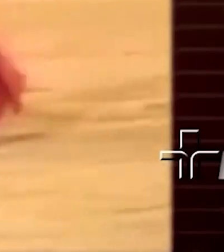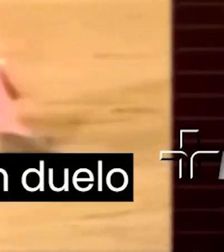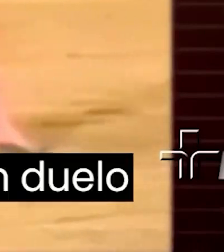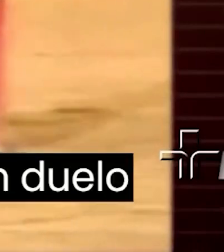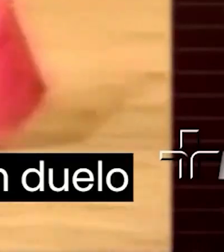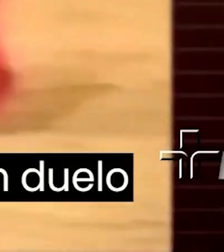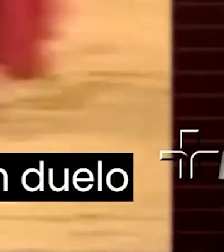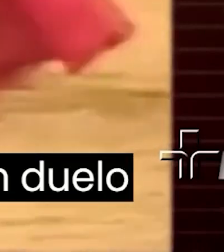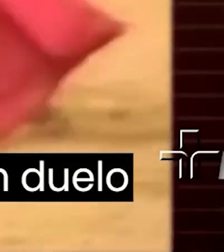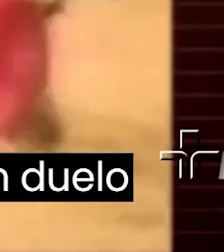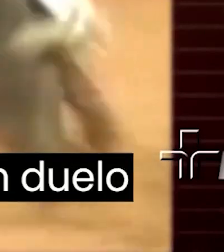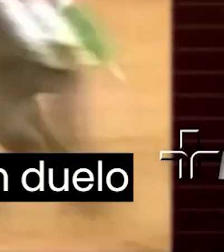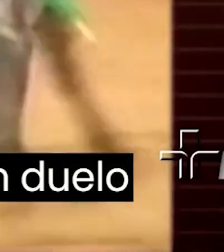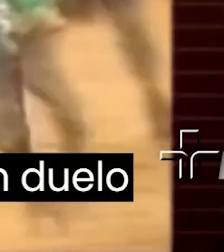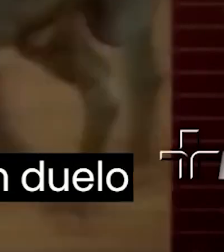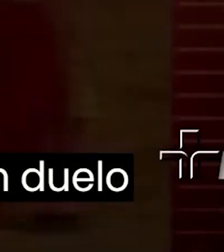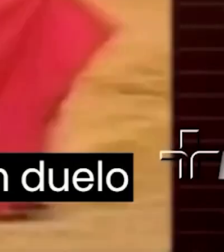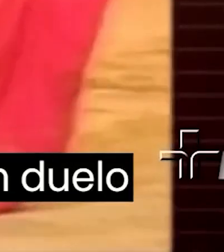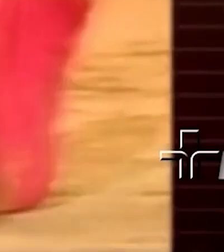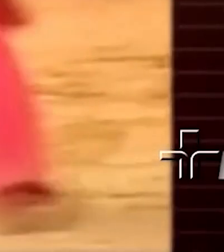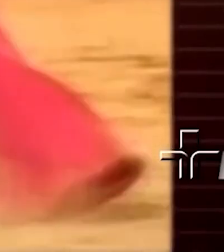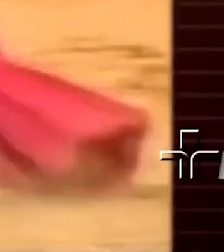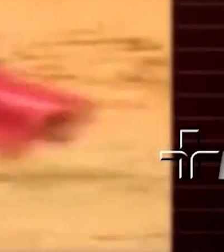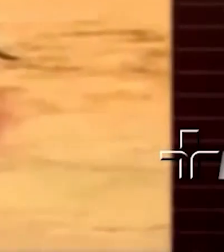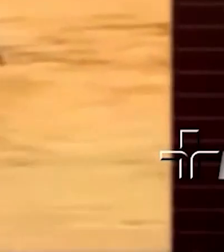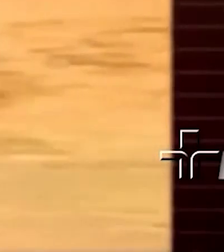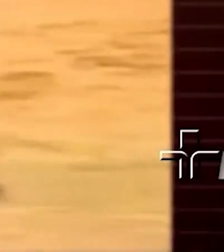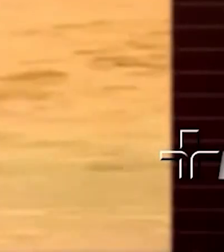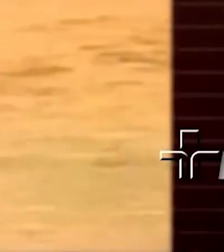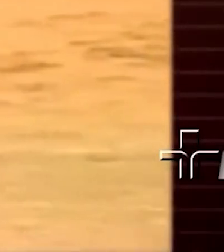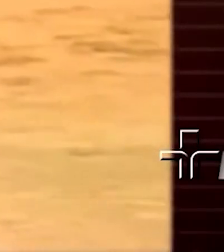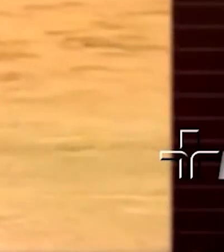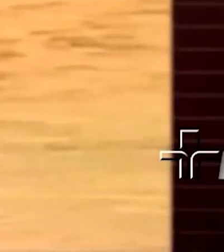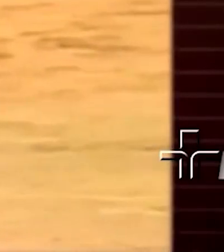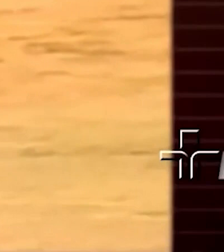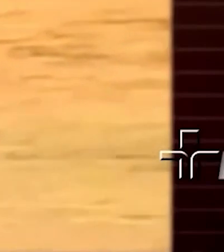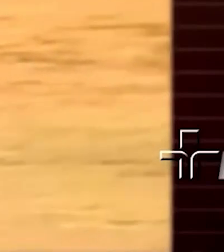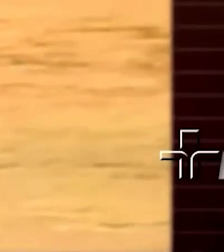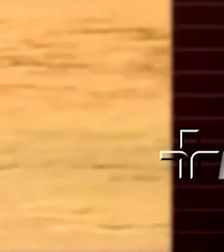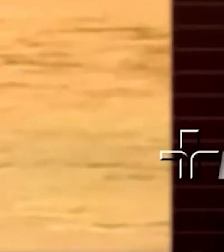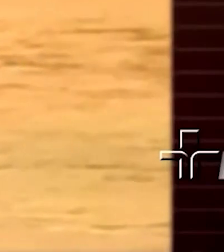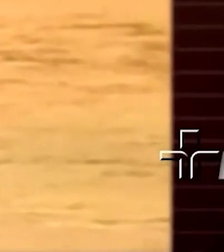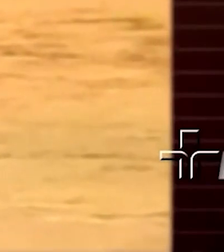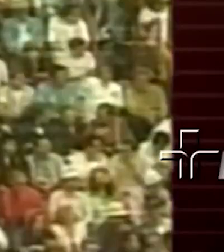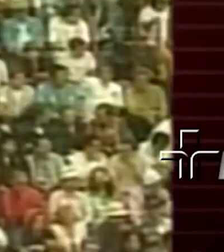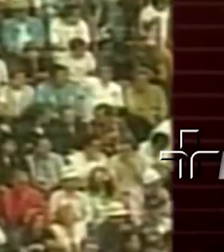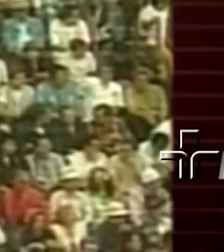a tourada ou tauromaquia é um duelo entre um animal e um homem